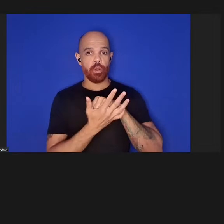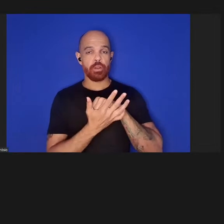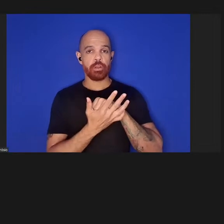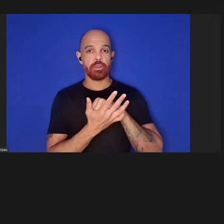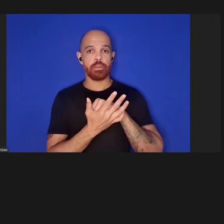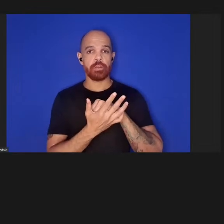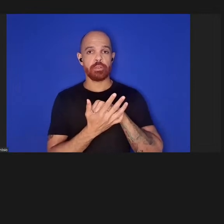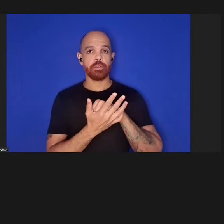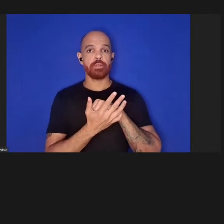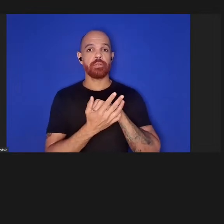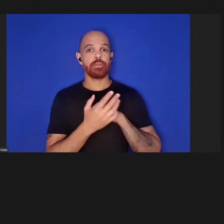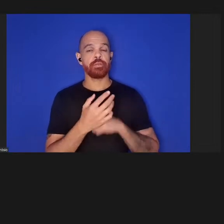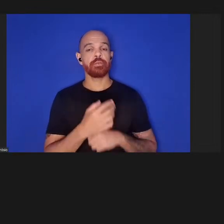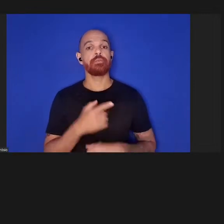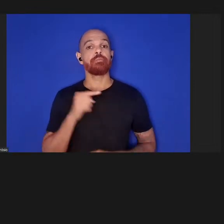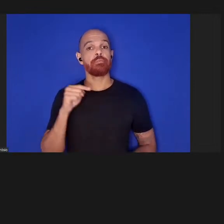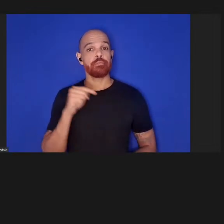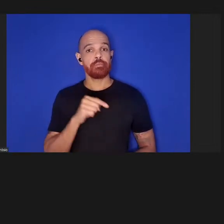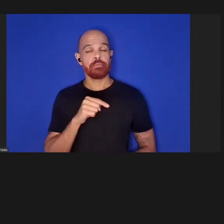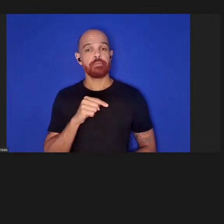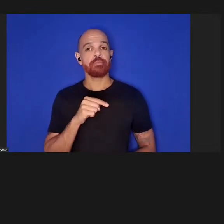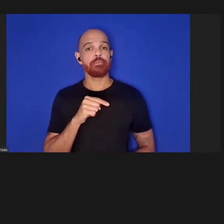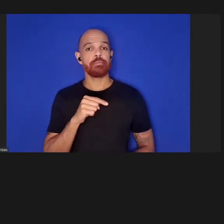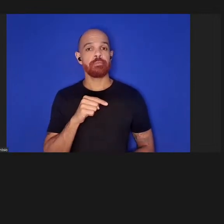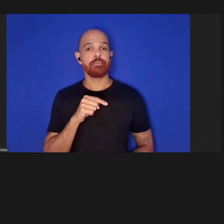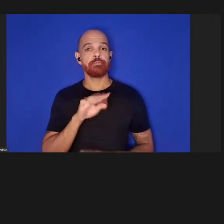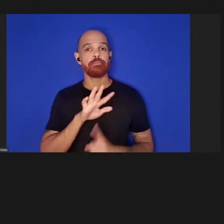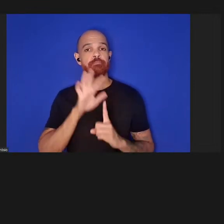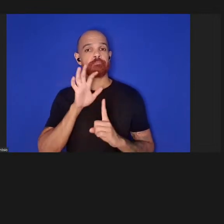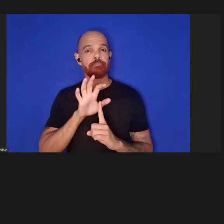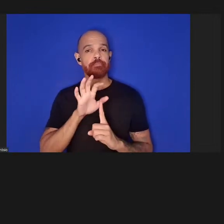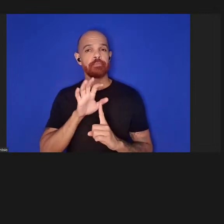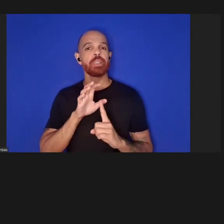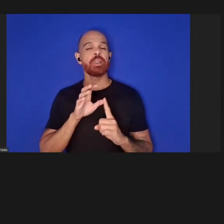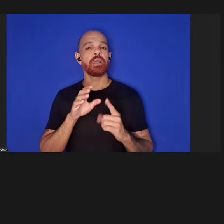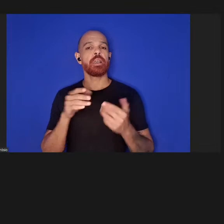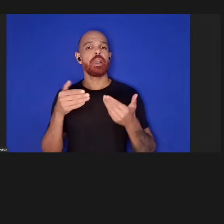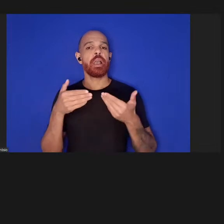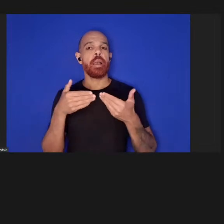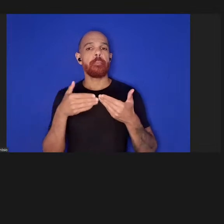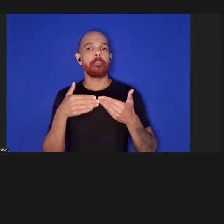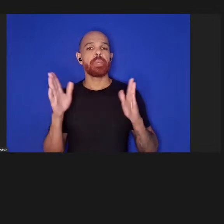dezenove abriu muitas portas